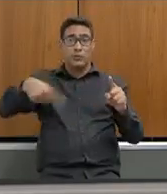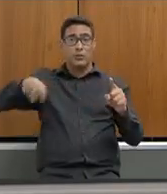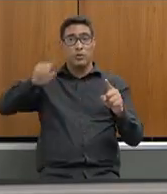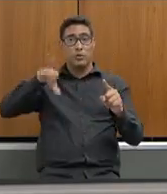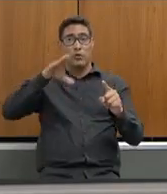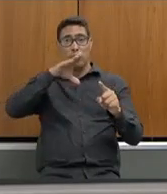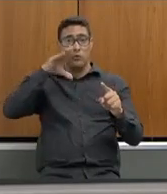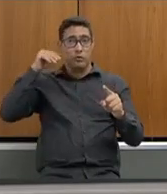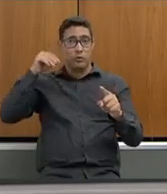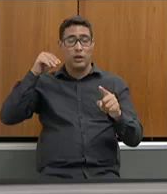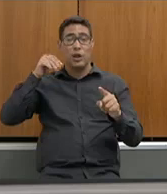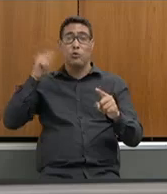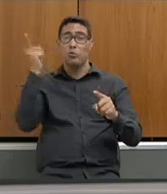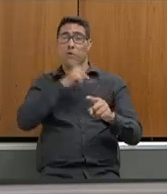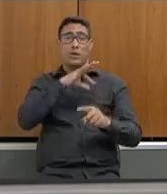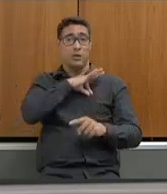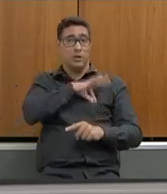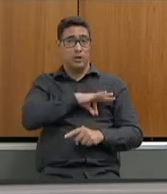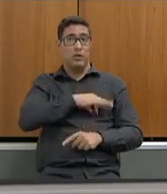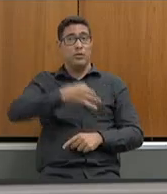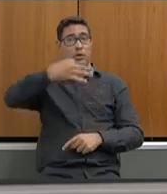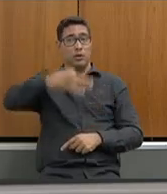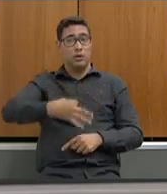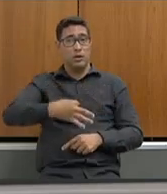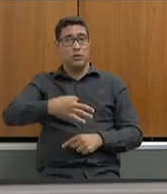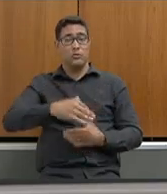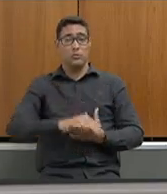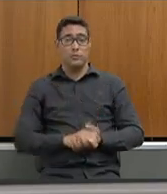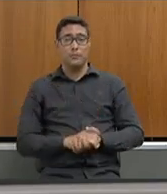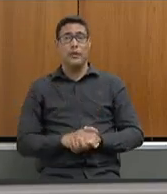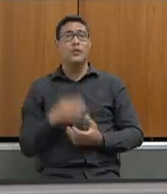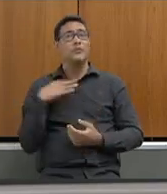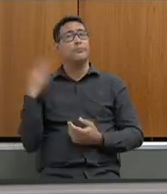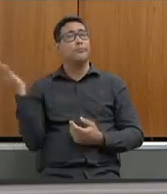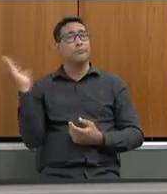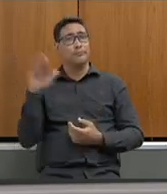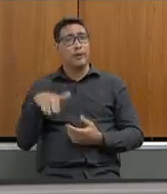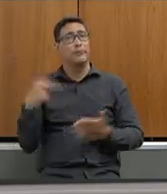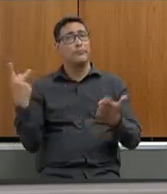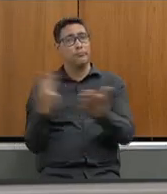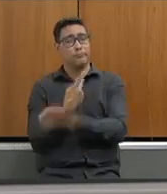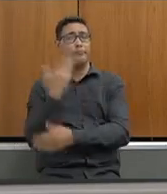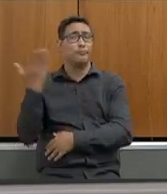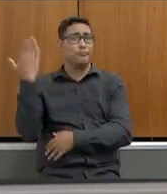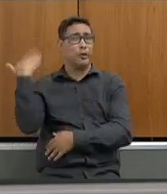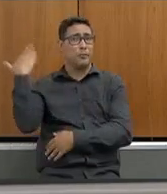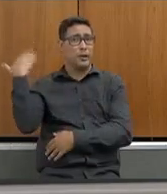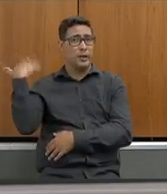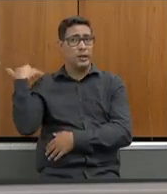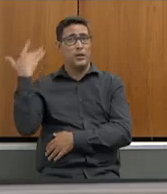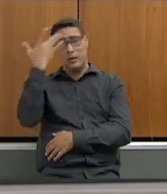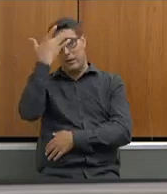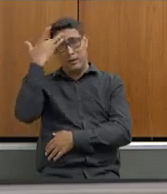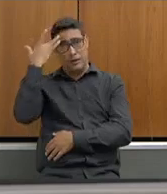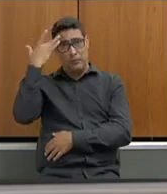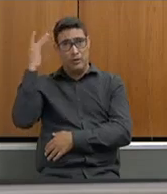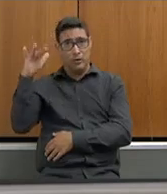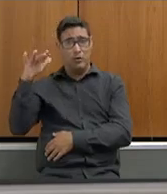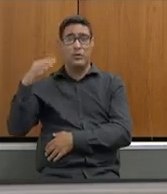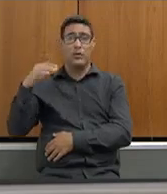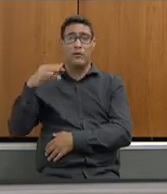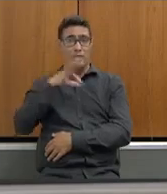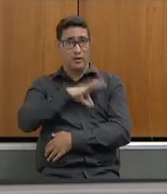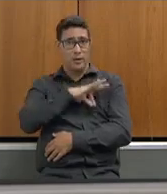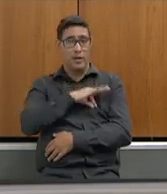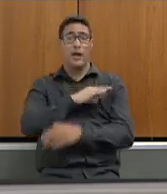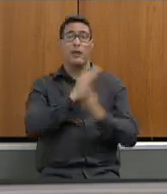em dia eu acho que quando a gente traz essas situações do passado é porque quem viveu recebendo salário parcelado sabe